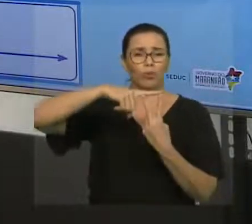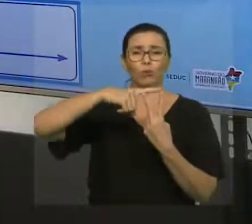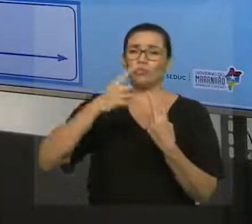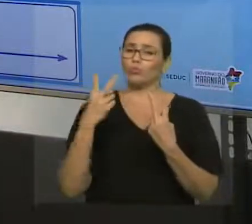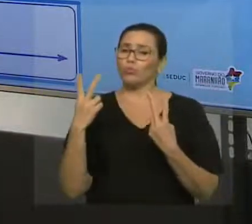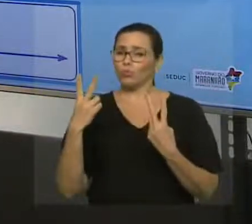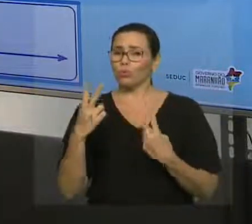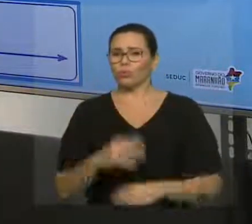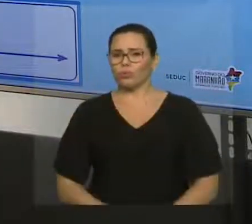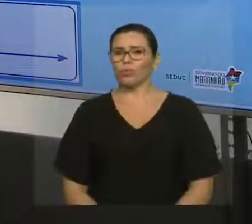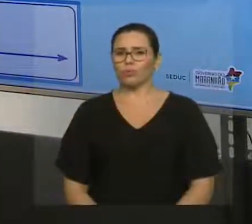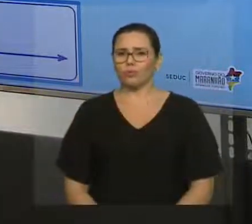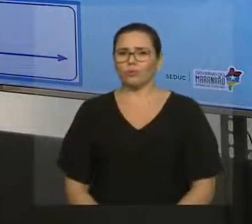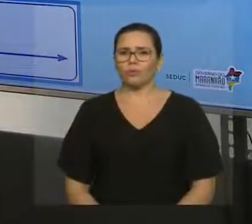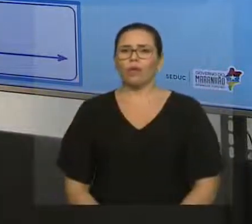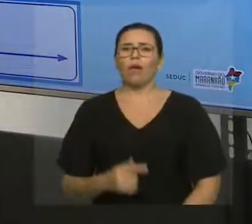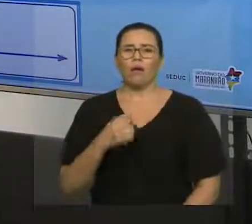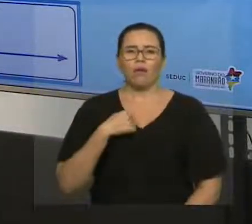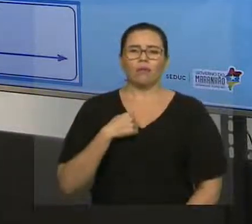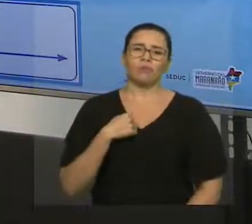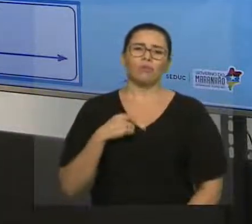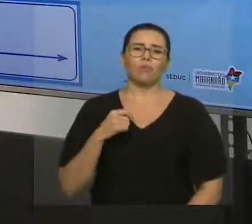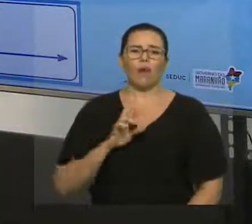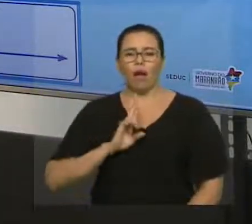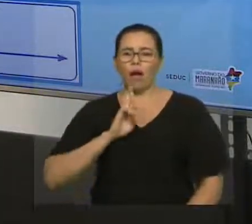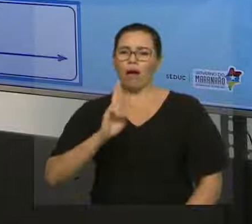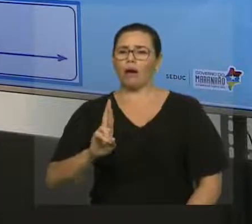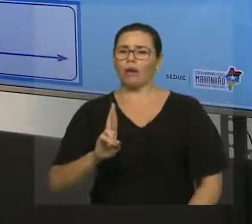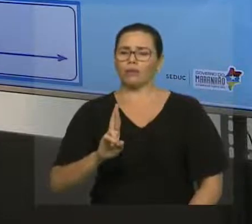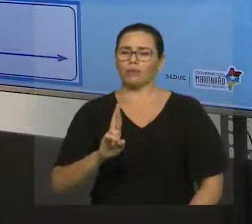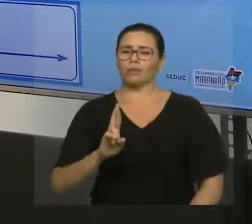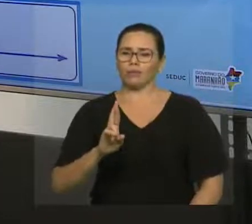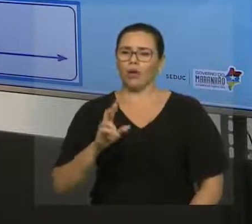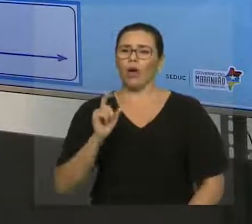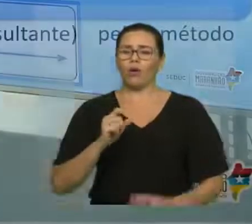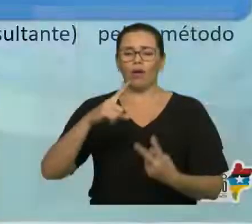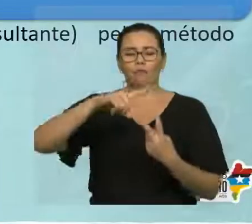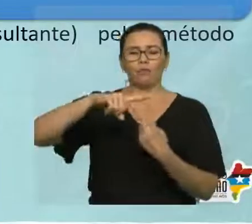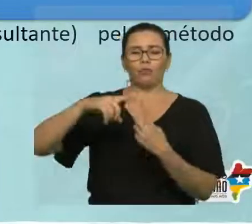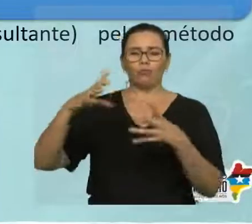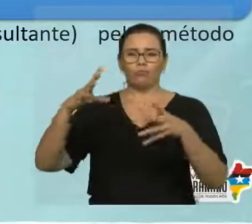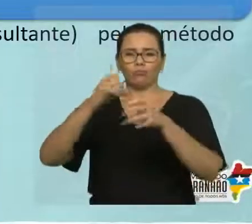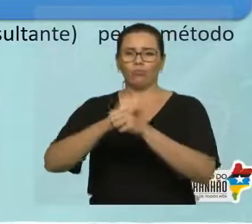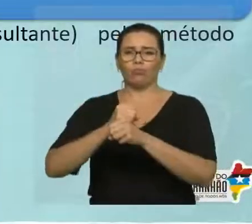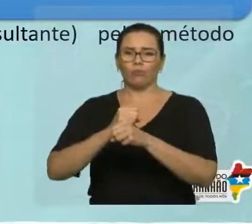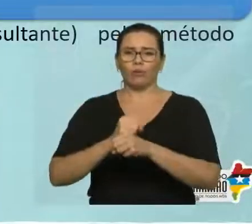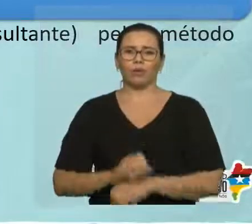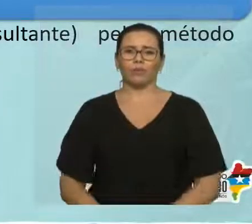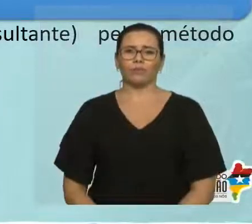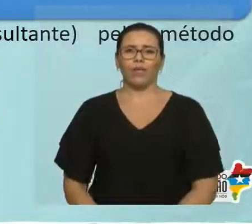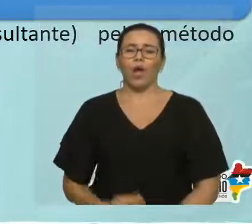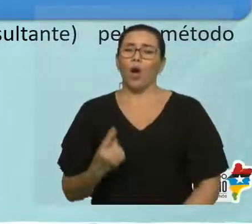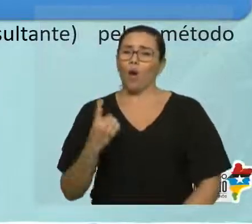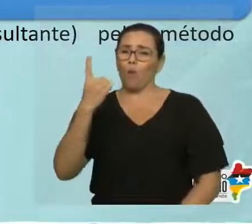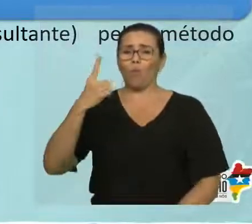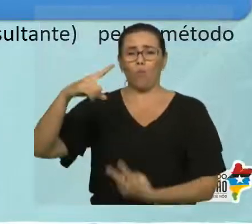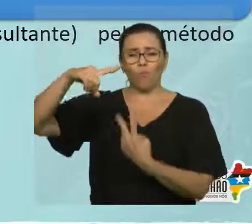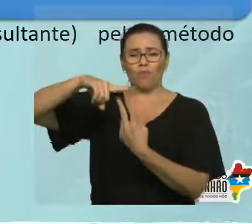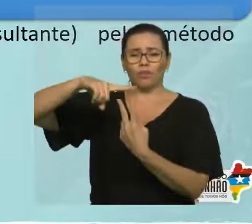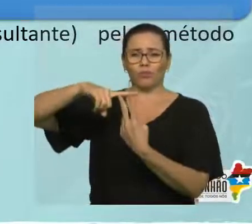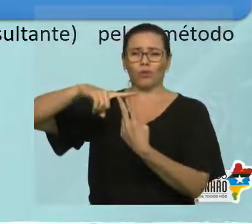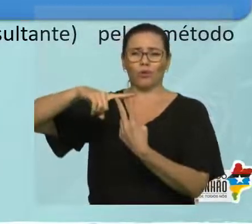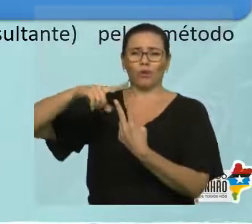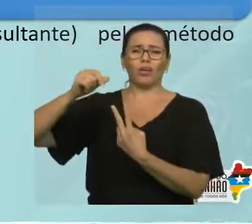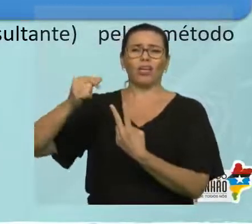determinando um vetor soma ou um vetor resultante, ou seja, o único vetor que represente todos os vetores envolvidos. Então,